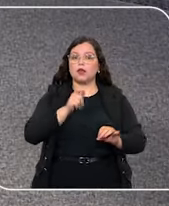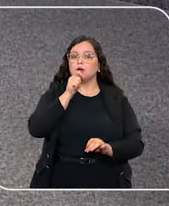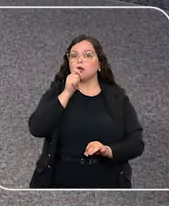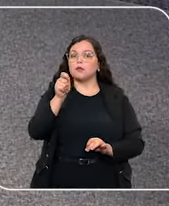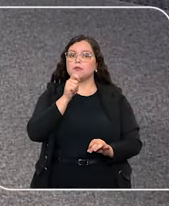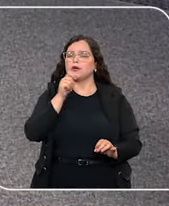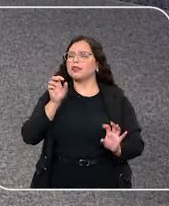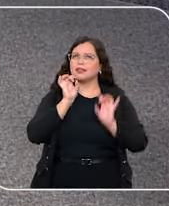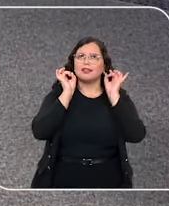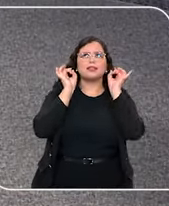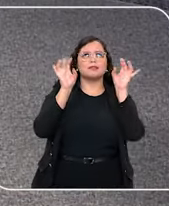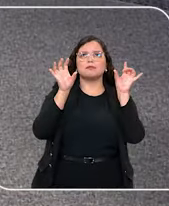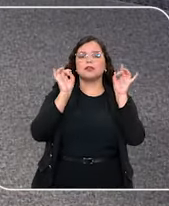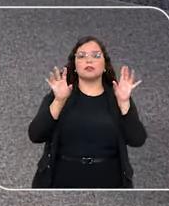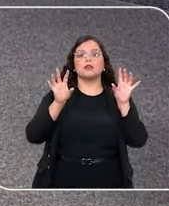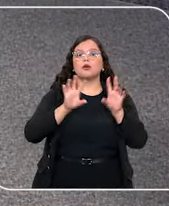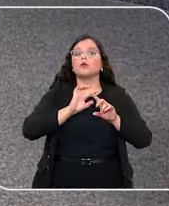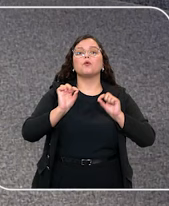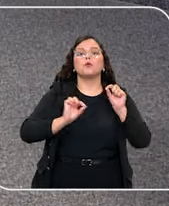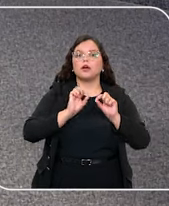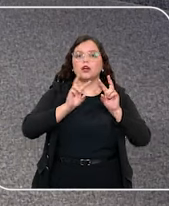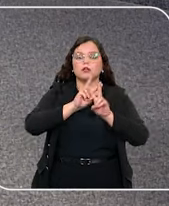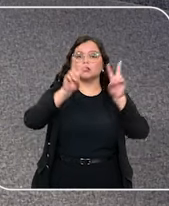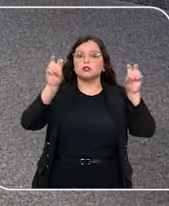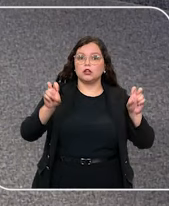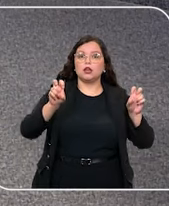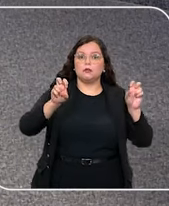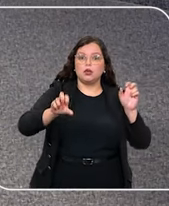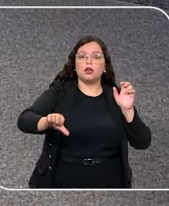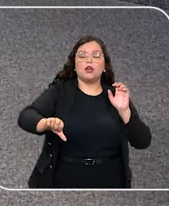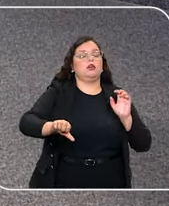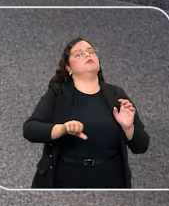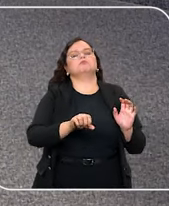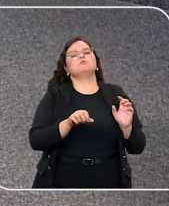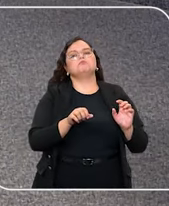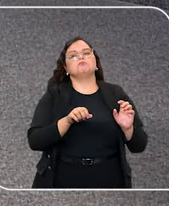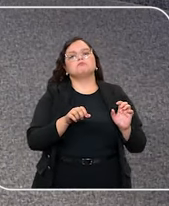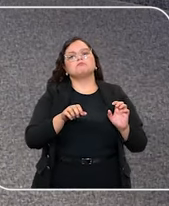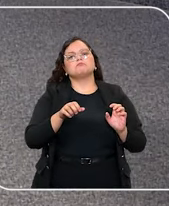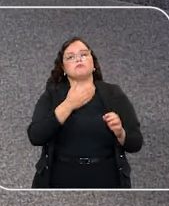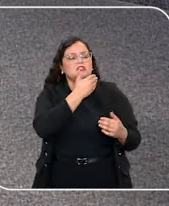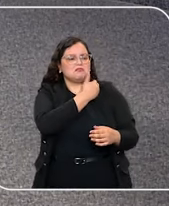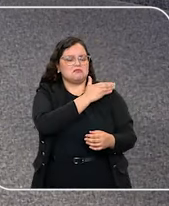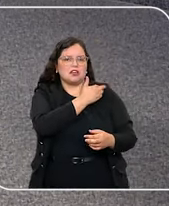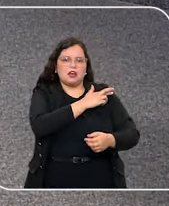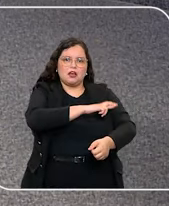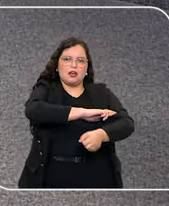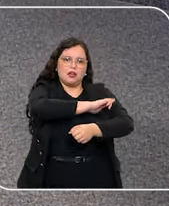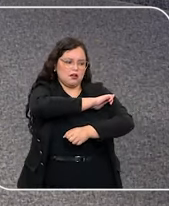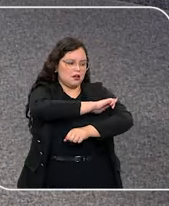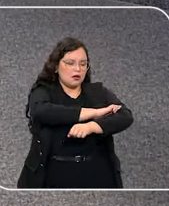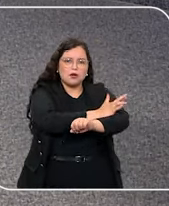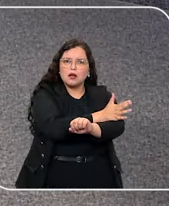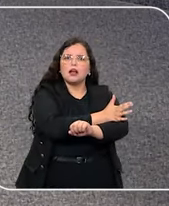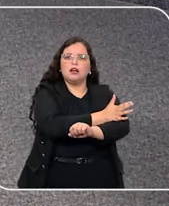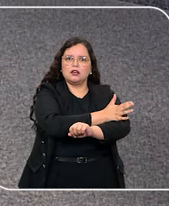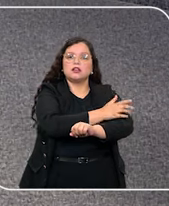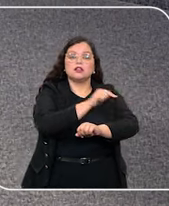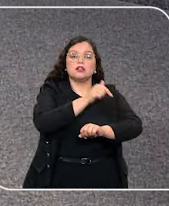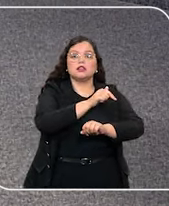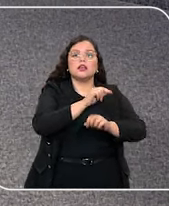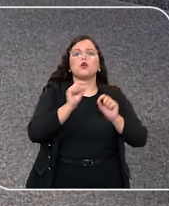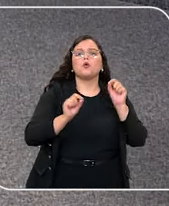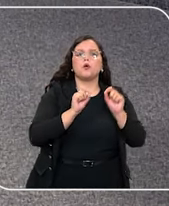reportagem especial que também aborda como o racismo estrutural pode estar ligado às falhas no reconhecimento pessoal